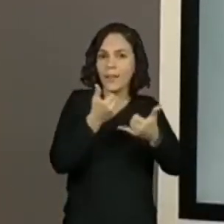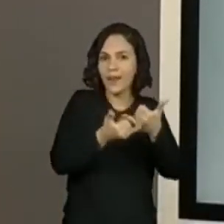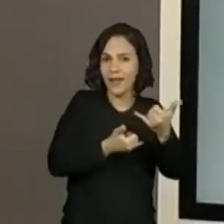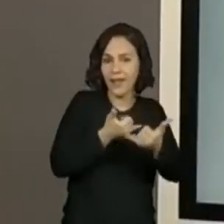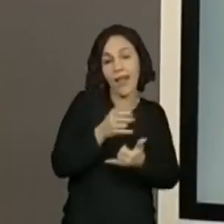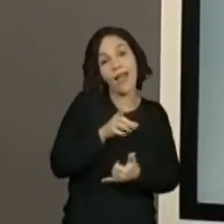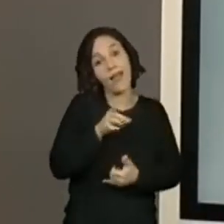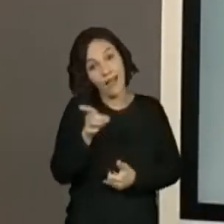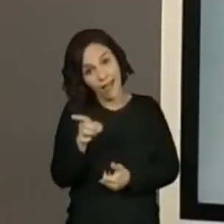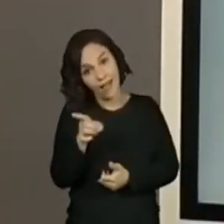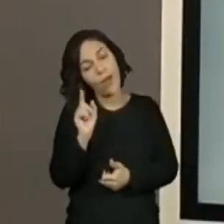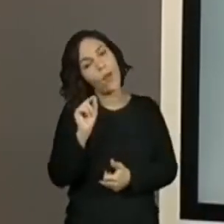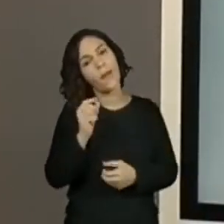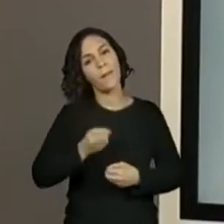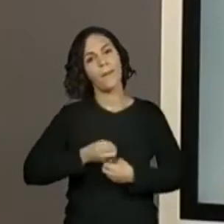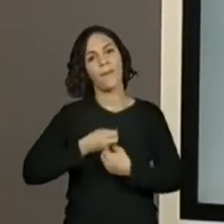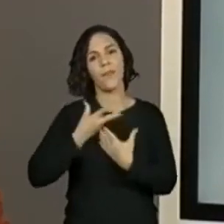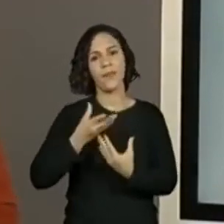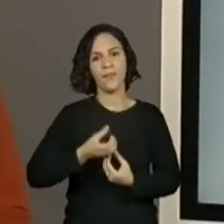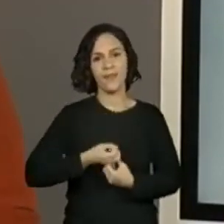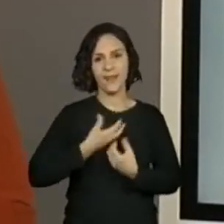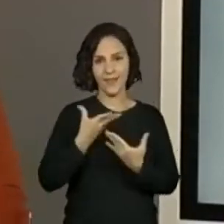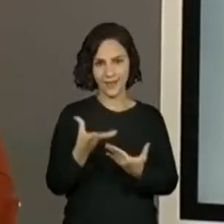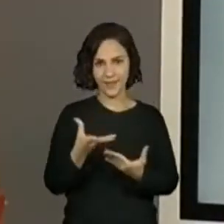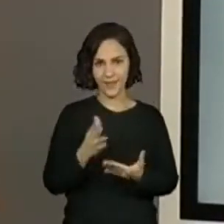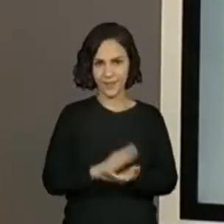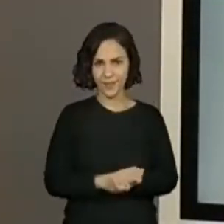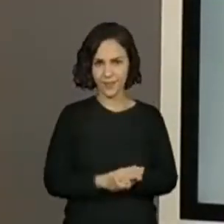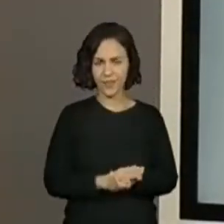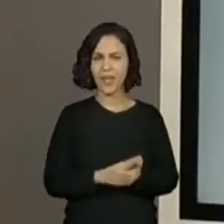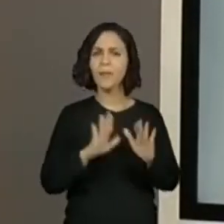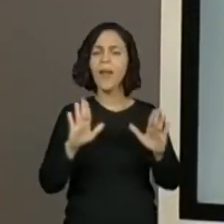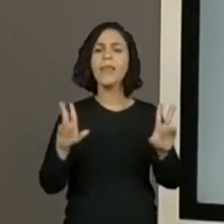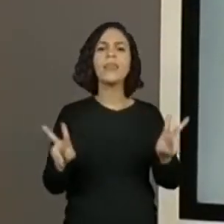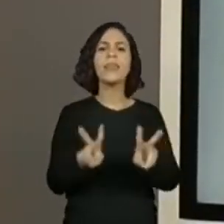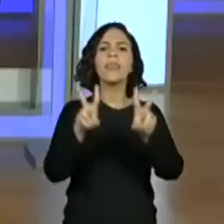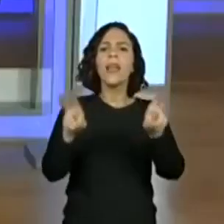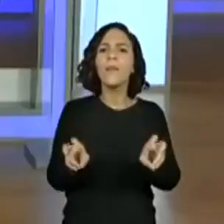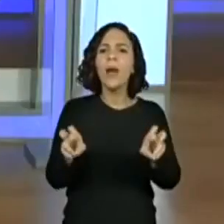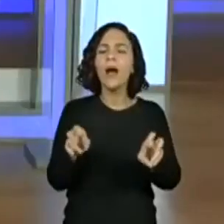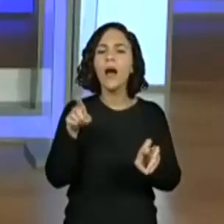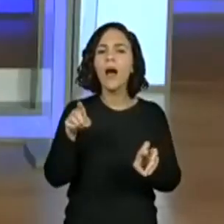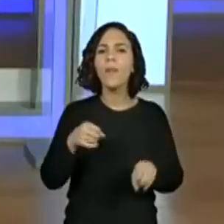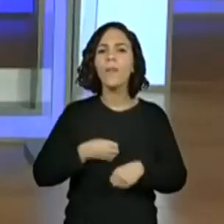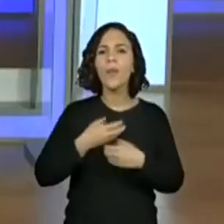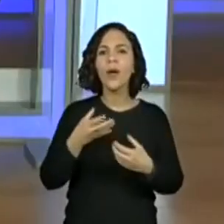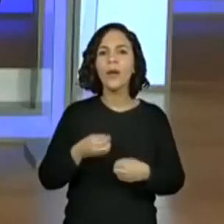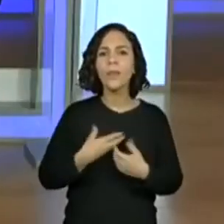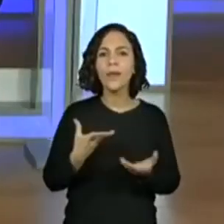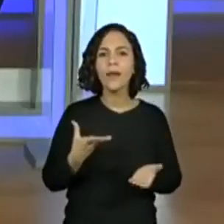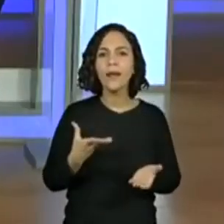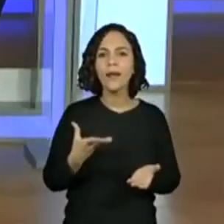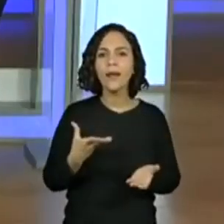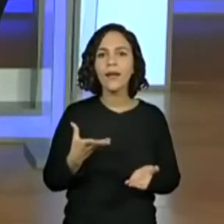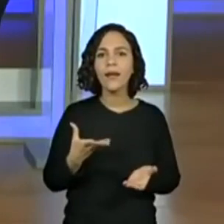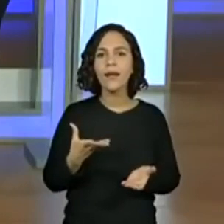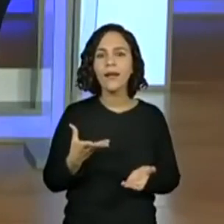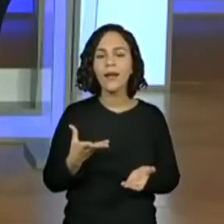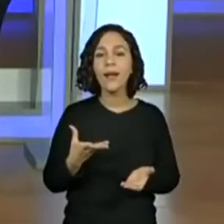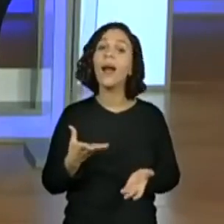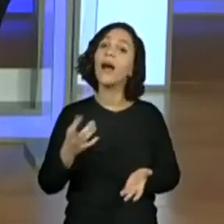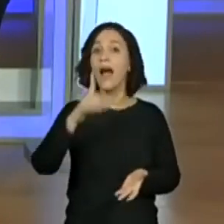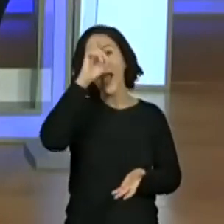Este é poema. Vamos lá. Mas qual é o tema deste poema? Ah, o tema deste poema? Hã?